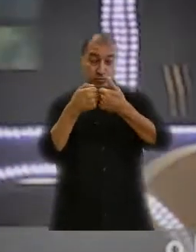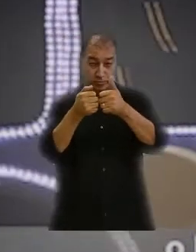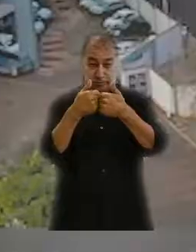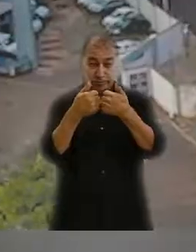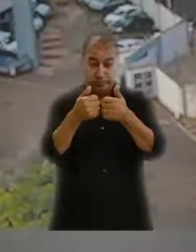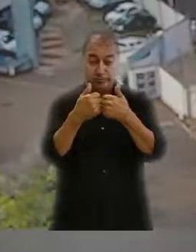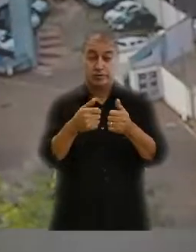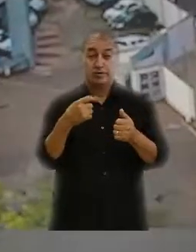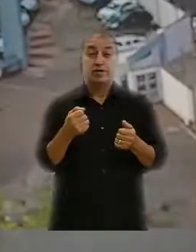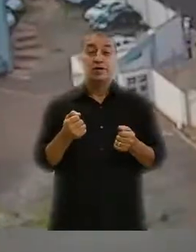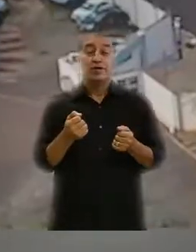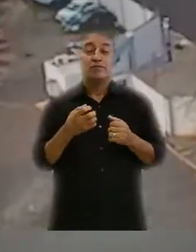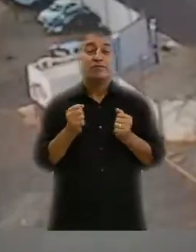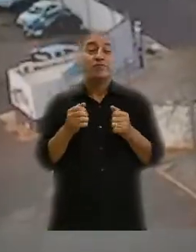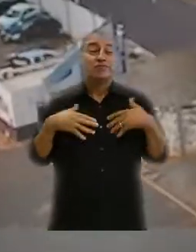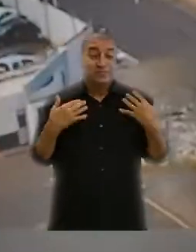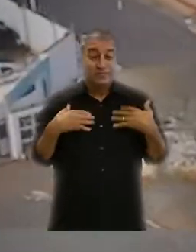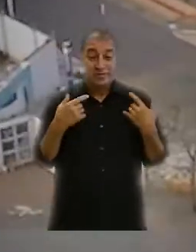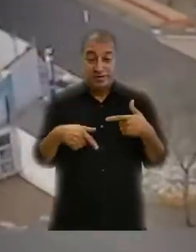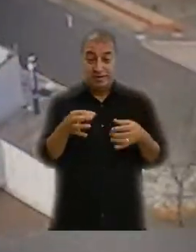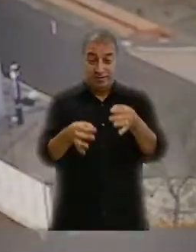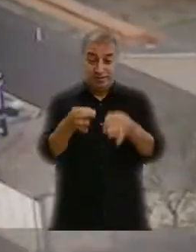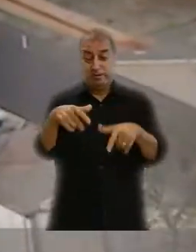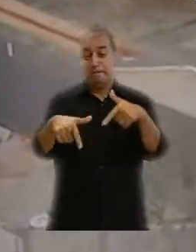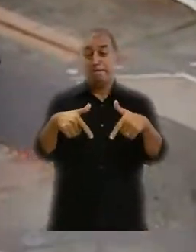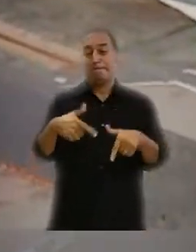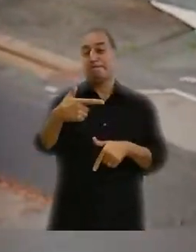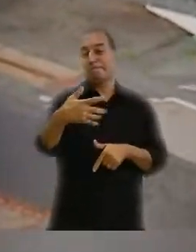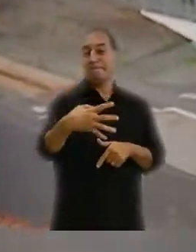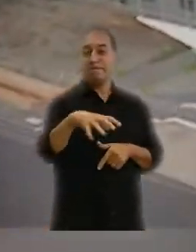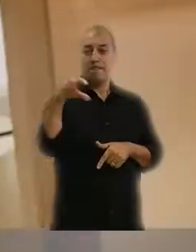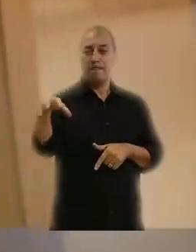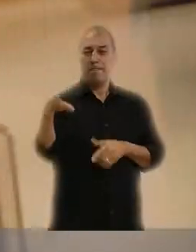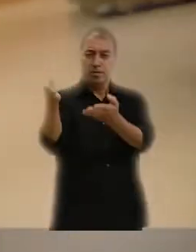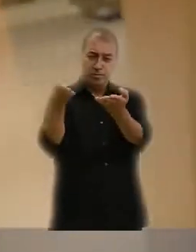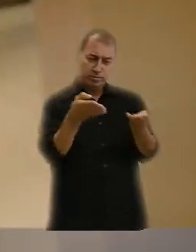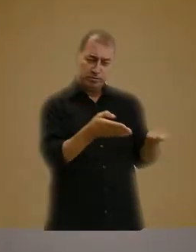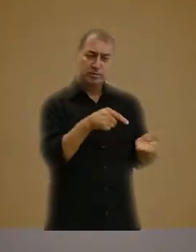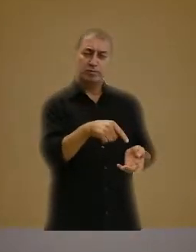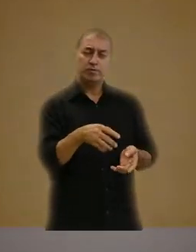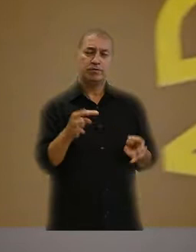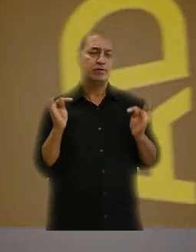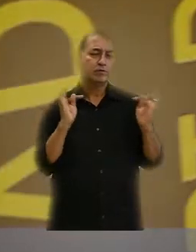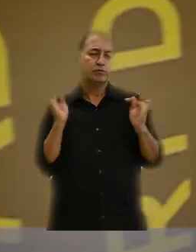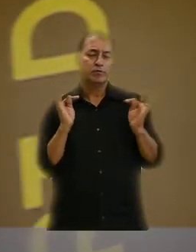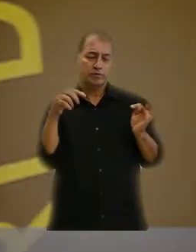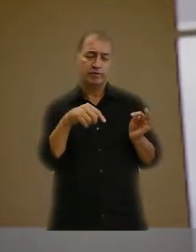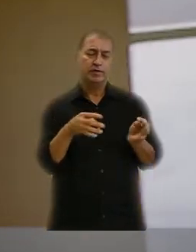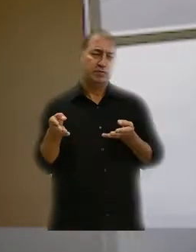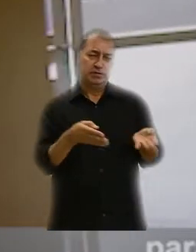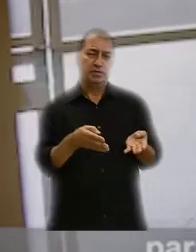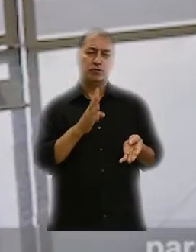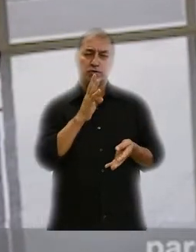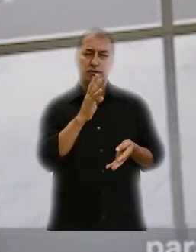É com muita alegria que a Justiça do Trabalho da 24ª Região convida você para fazer um tour pelo Memorial,